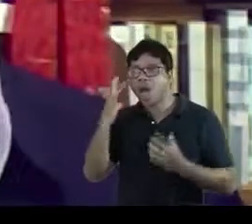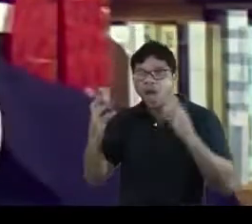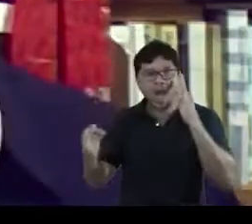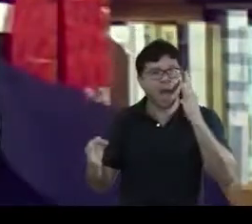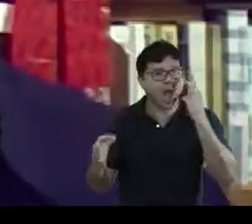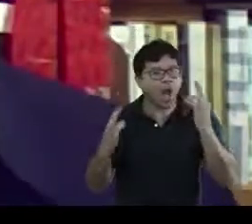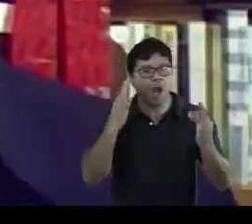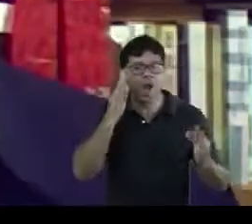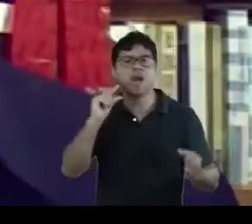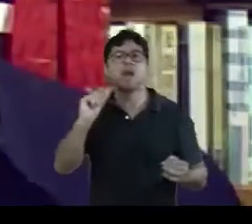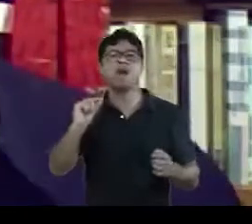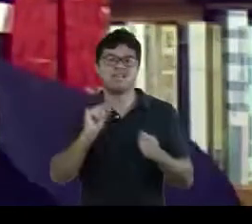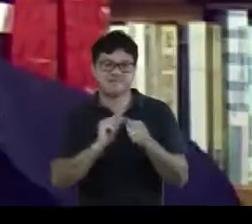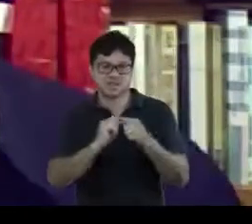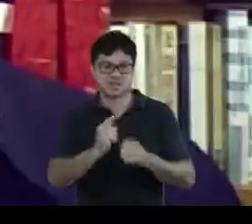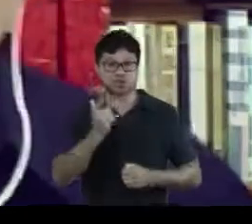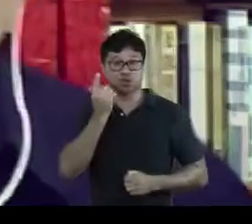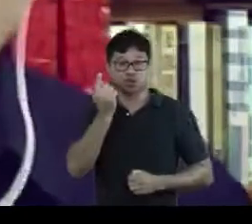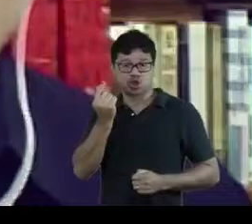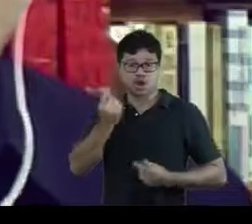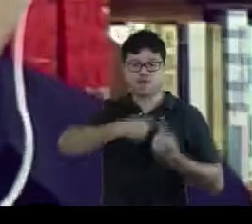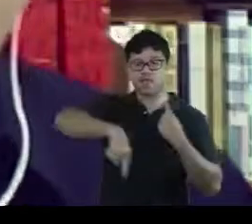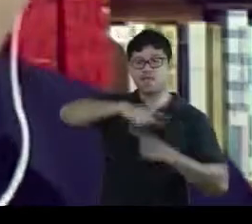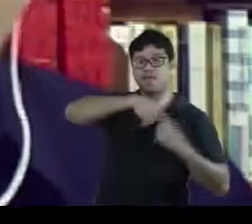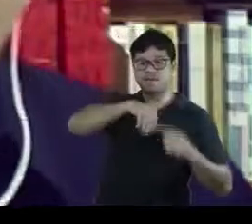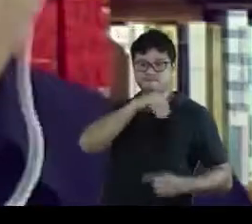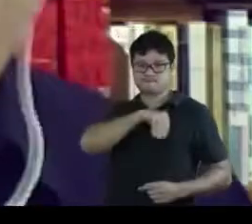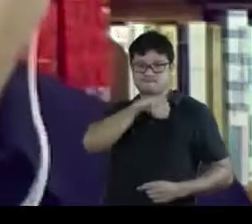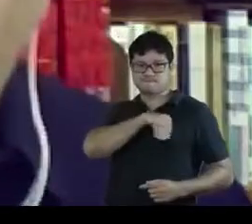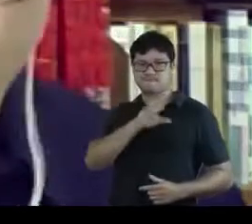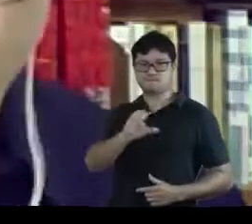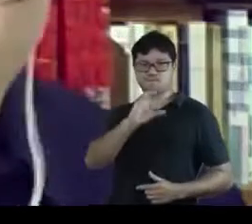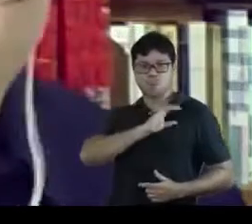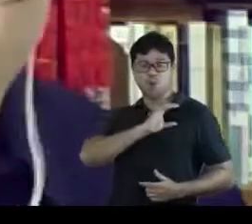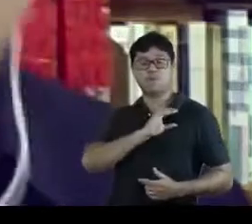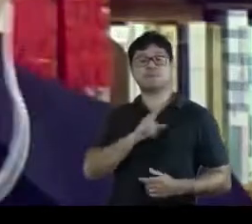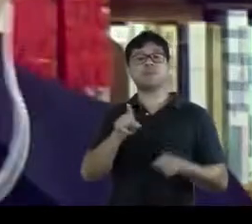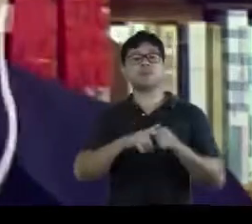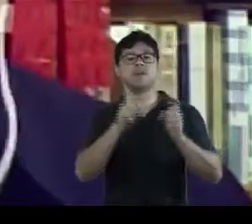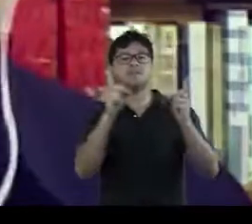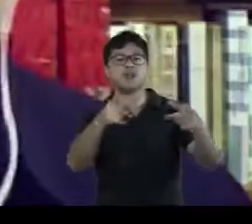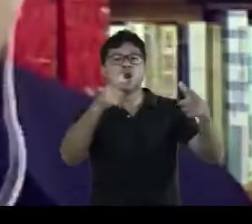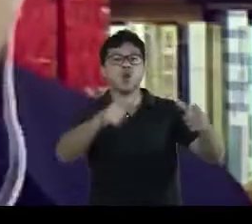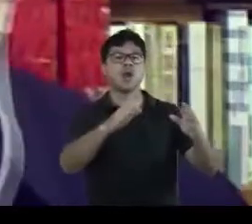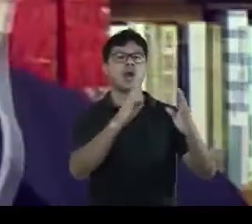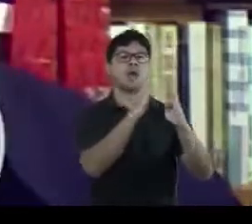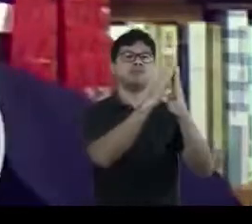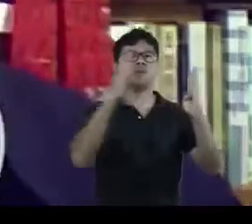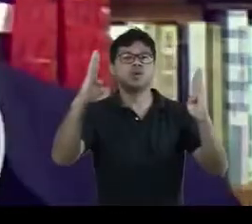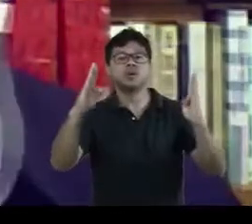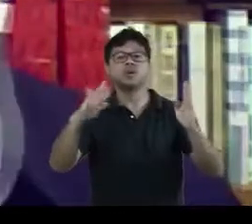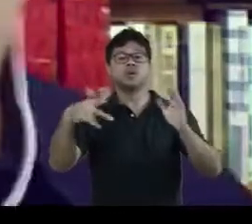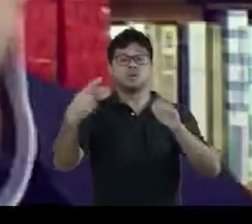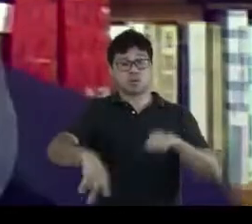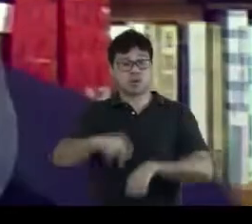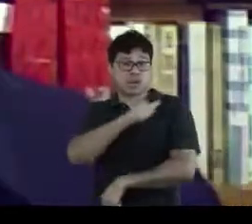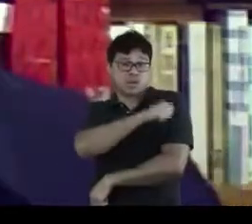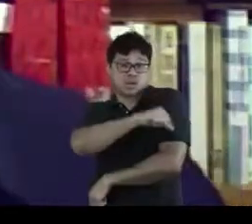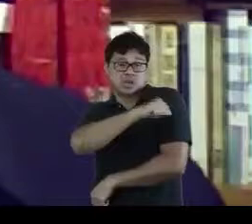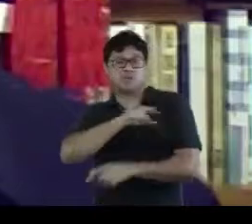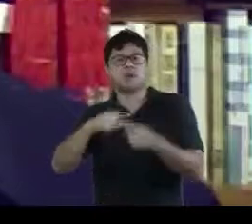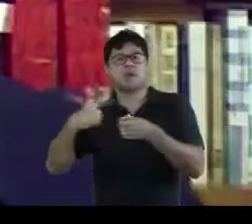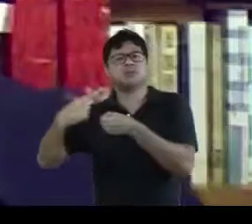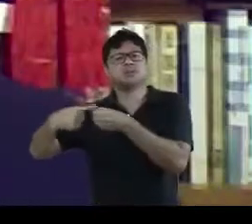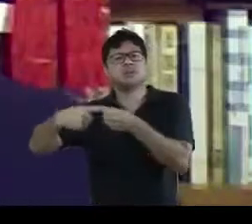possibilidade de fazer fortuna e vender para os gabinetes de leitura, para as bibliotecas do Rio de Janeiro e do